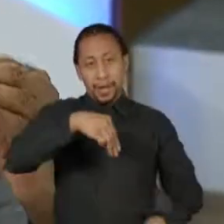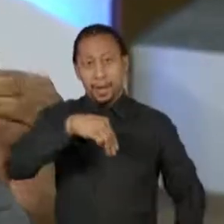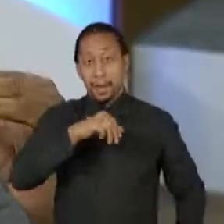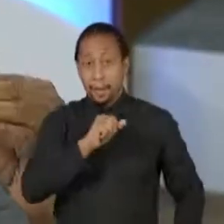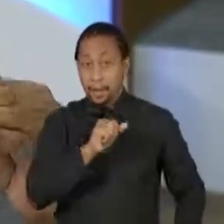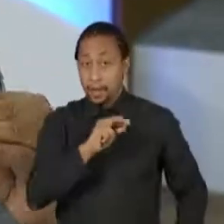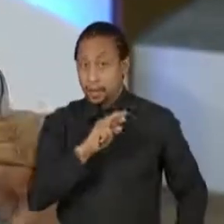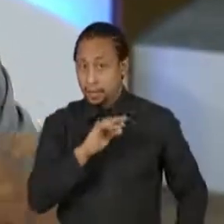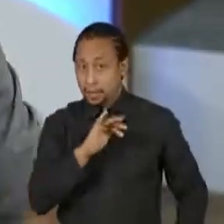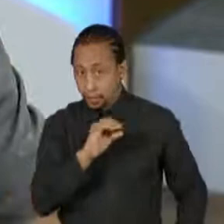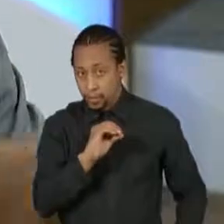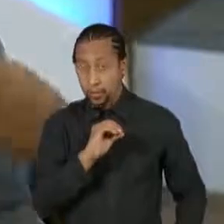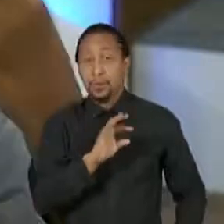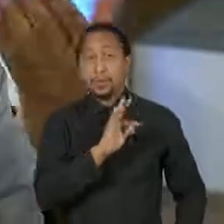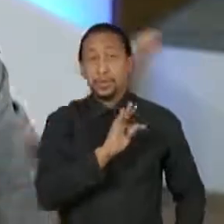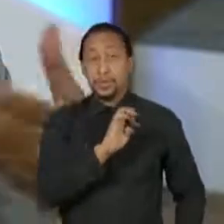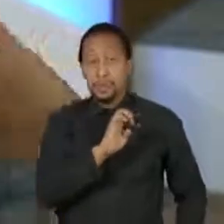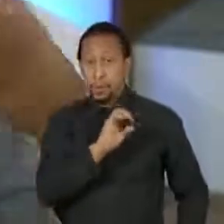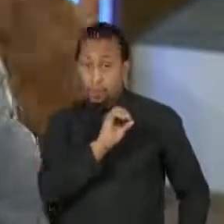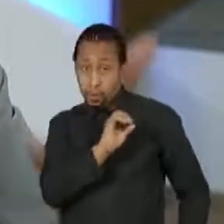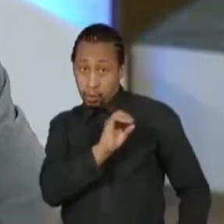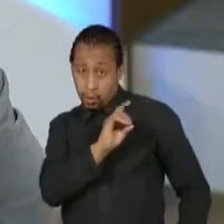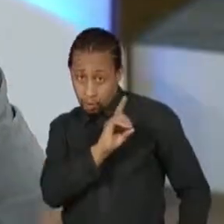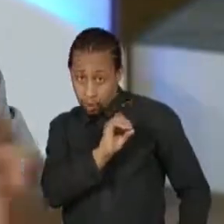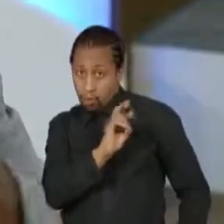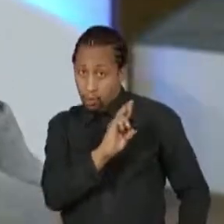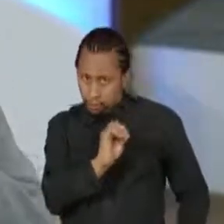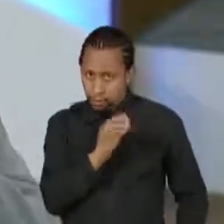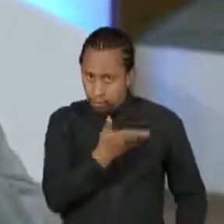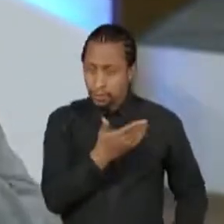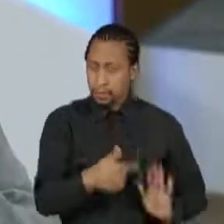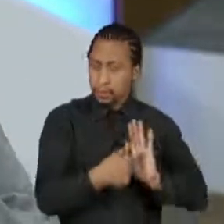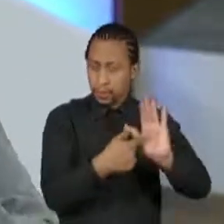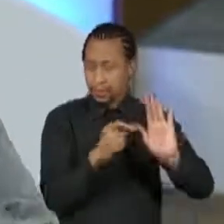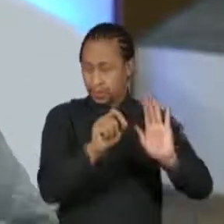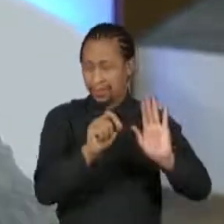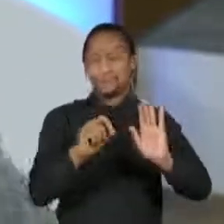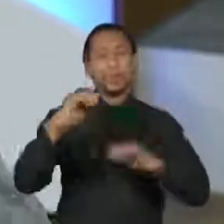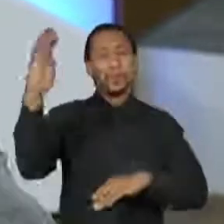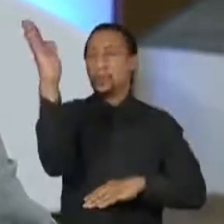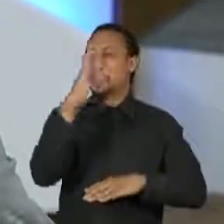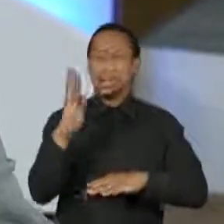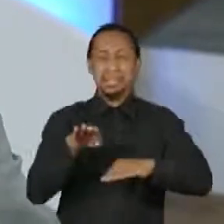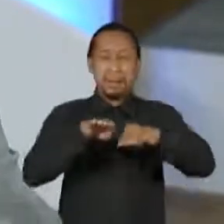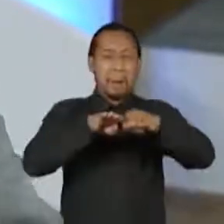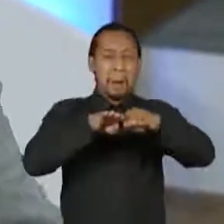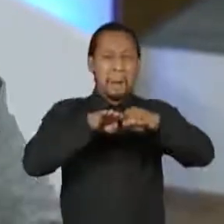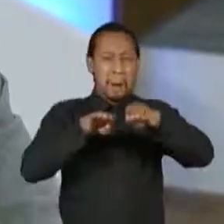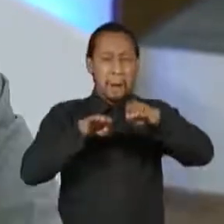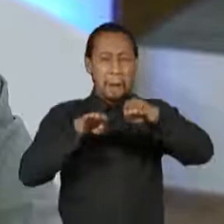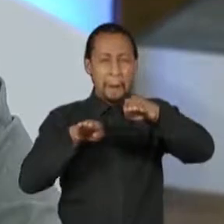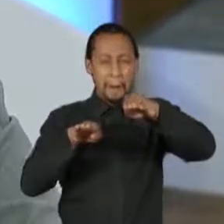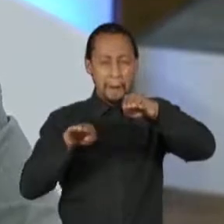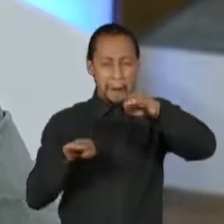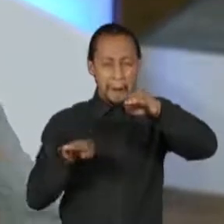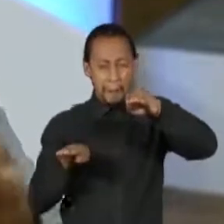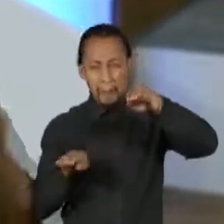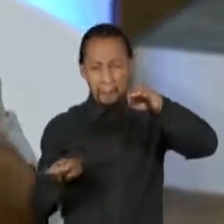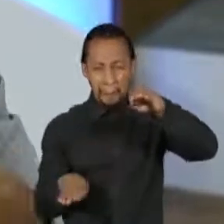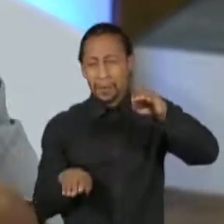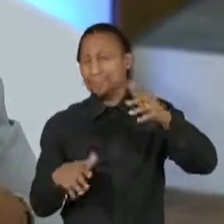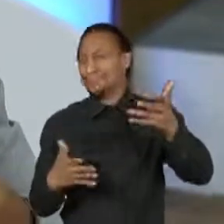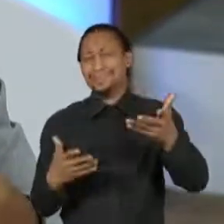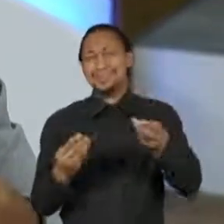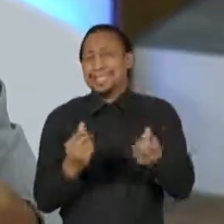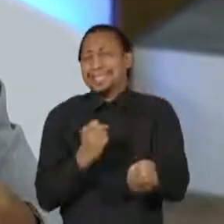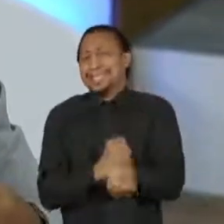o Brasil acabou se viciando nas desigualdades. É uma espécie de cocaína social. Ele